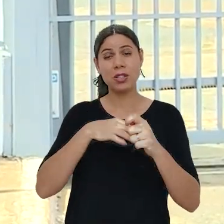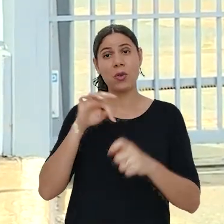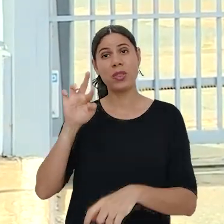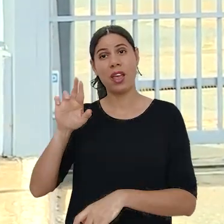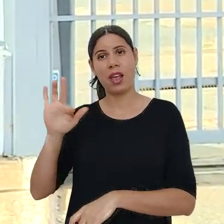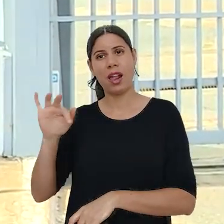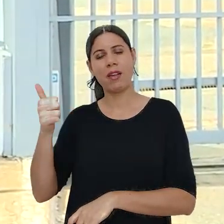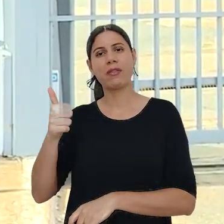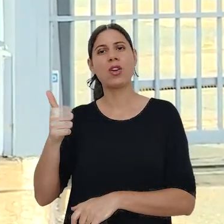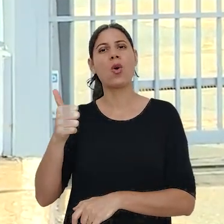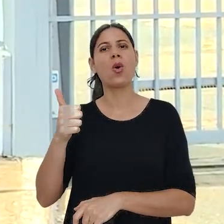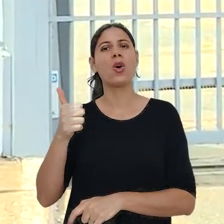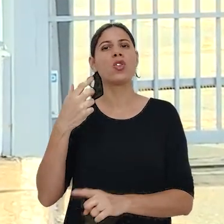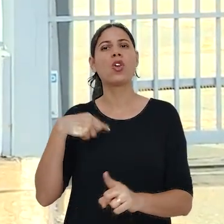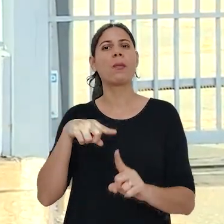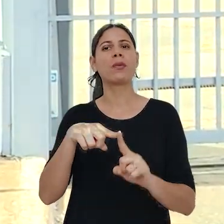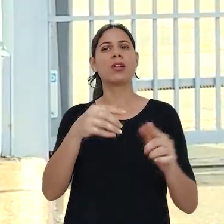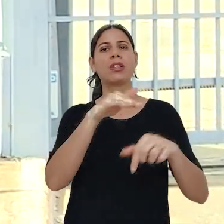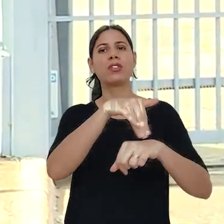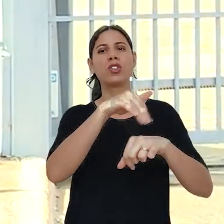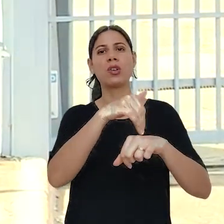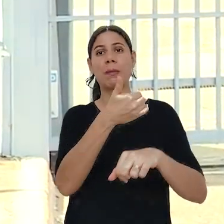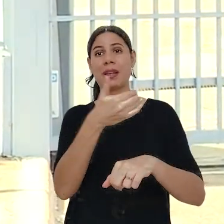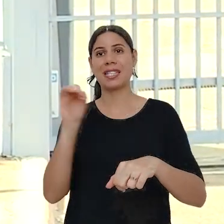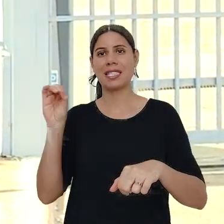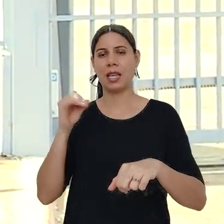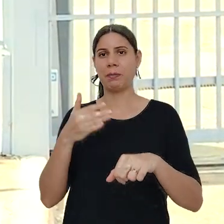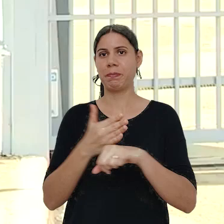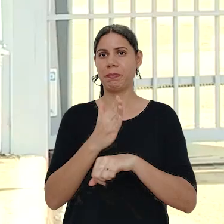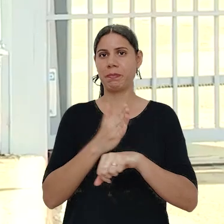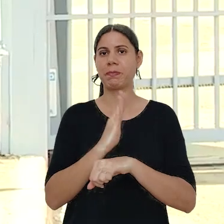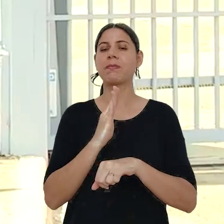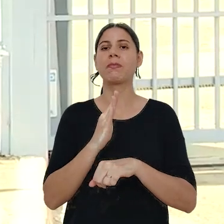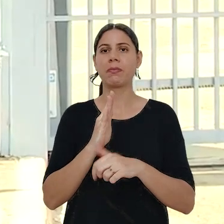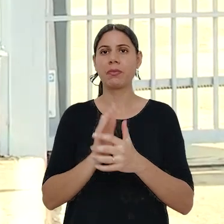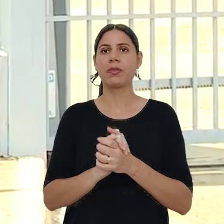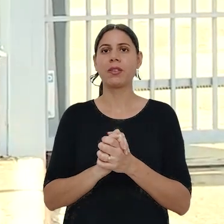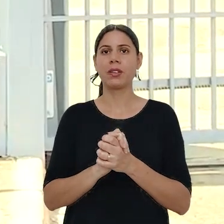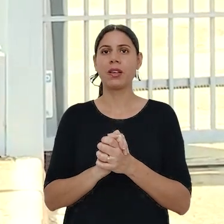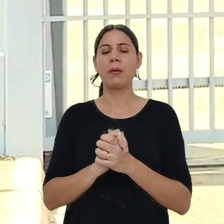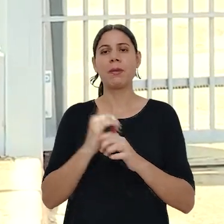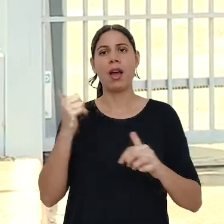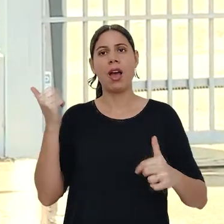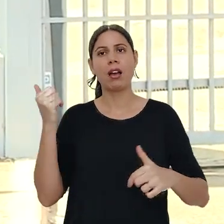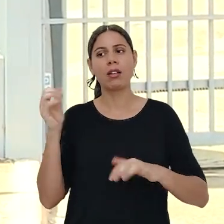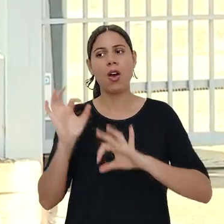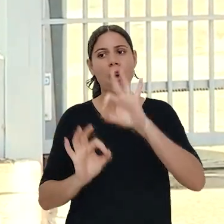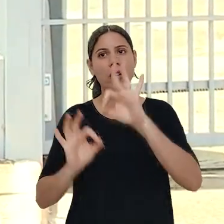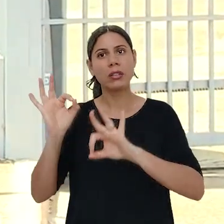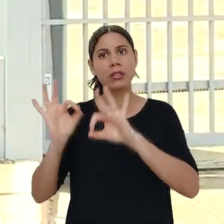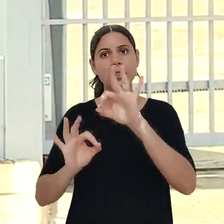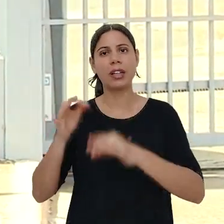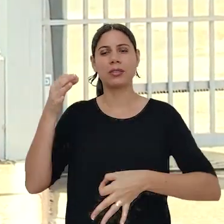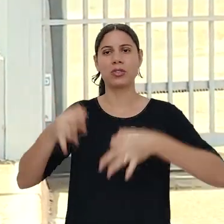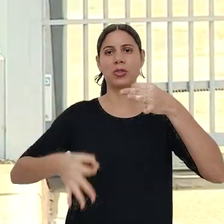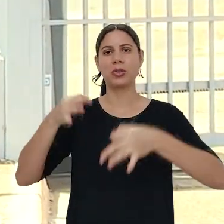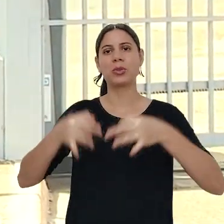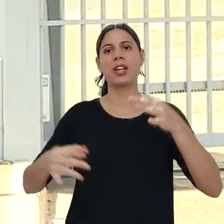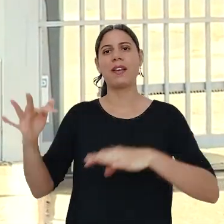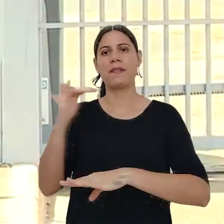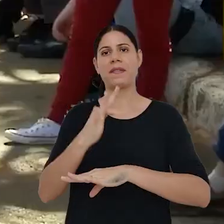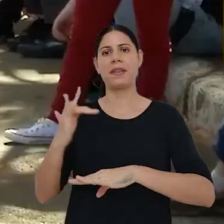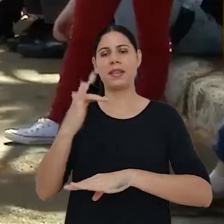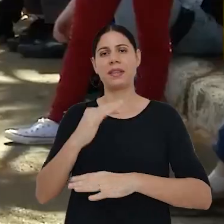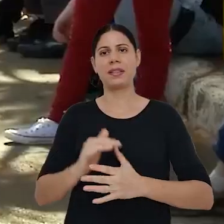TRF1 pretende convocar pelo menos até 100 aprovados e promover uma recomposição nos quadros de juízes